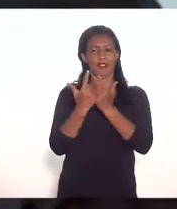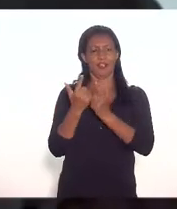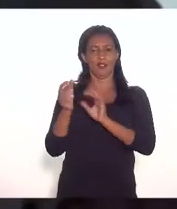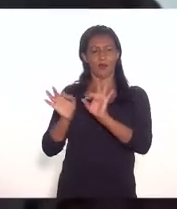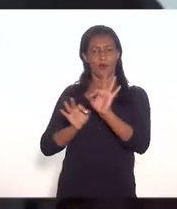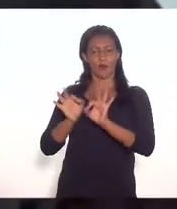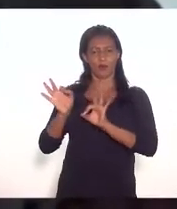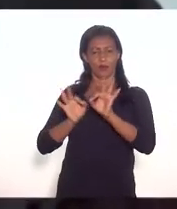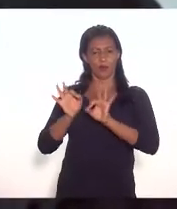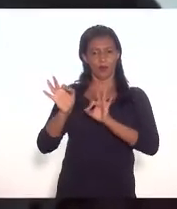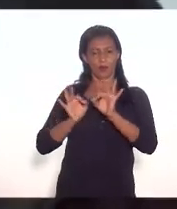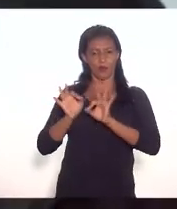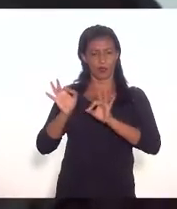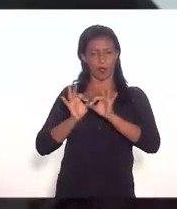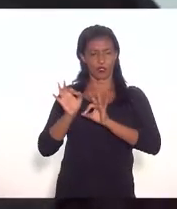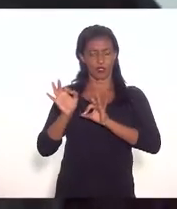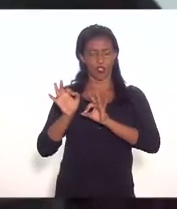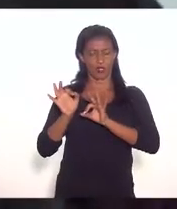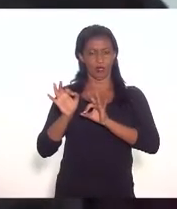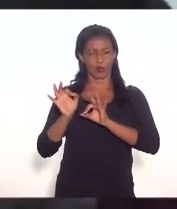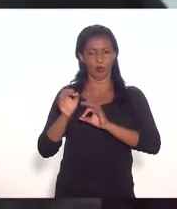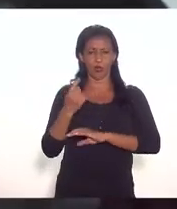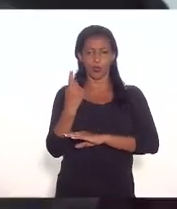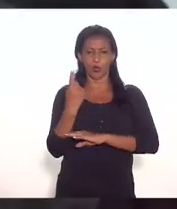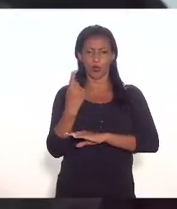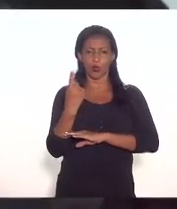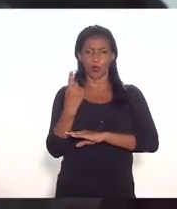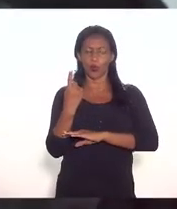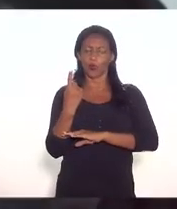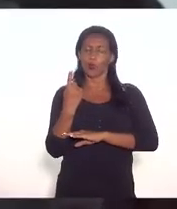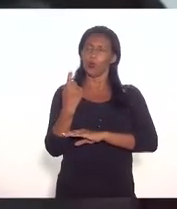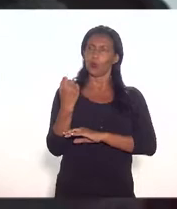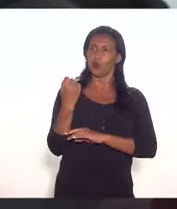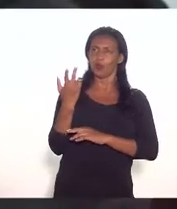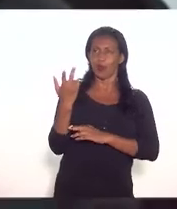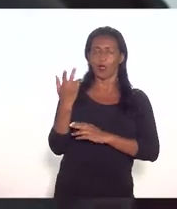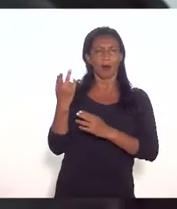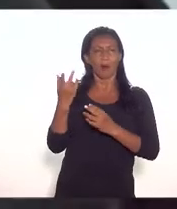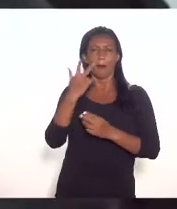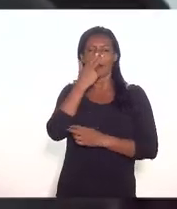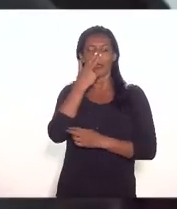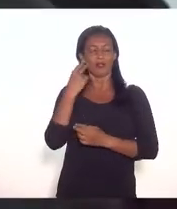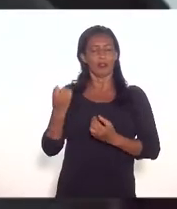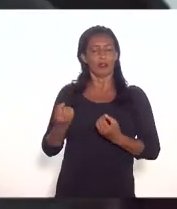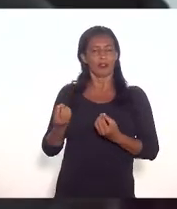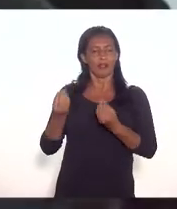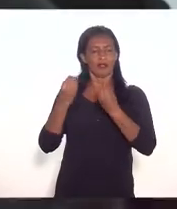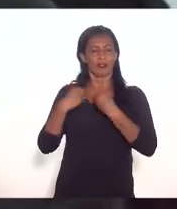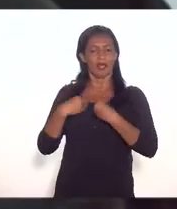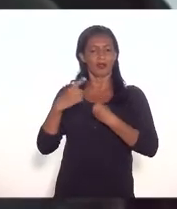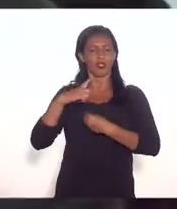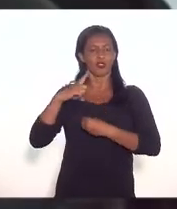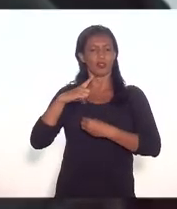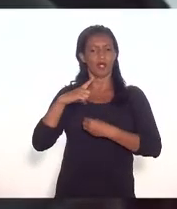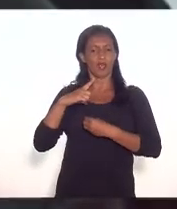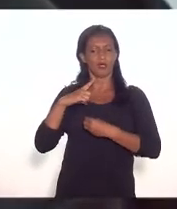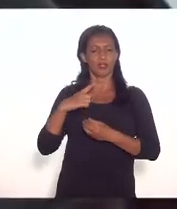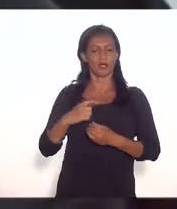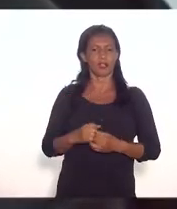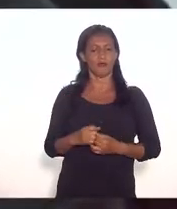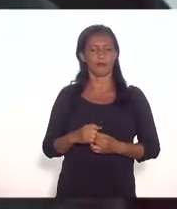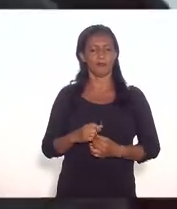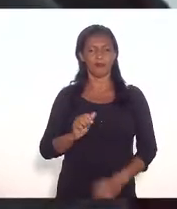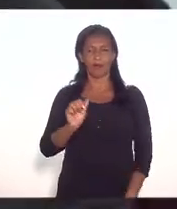reestruturação de alguns setores dentre os quais o aéreo e permitia-se também que estivesse uma modulação de